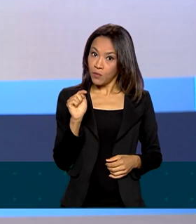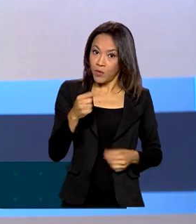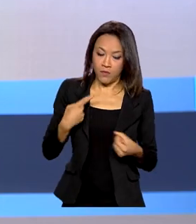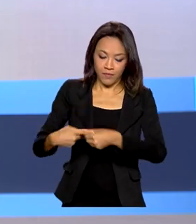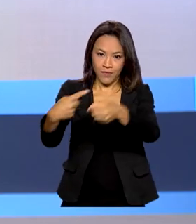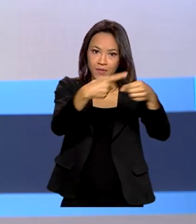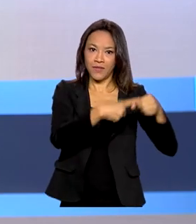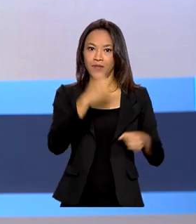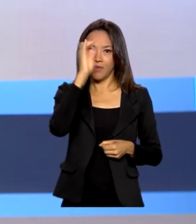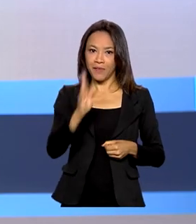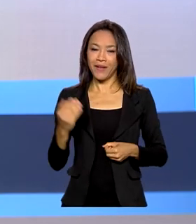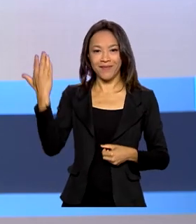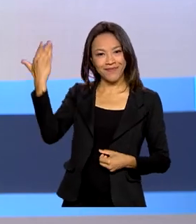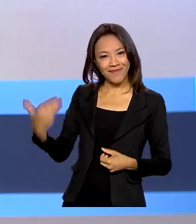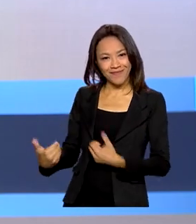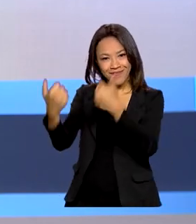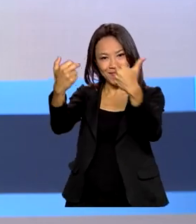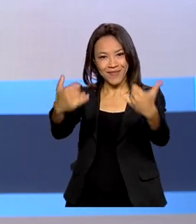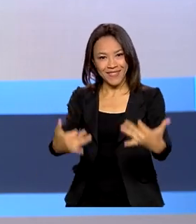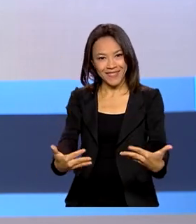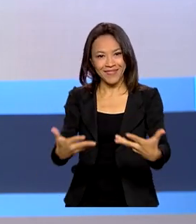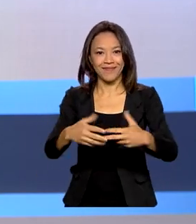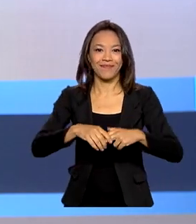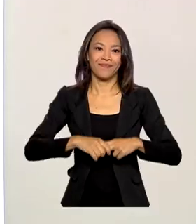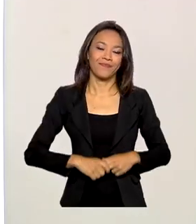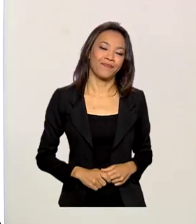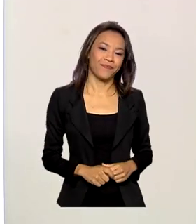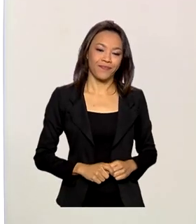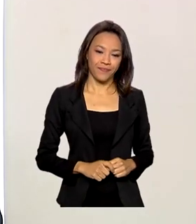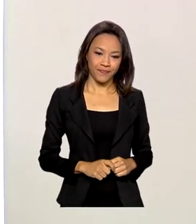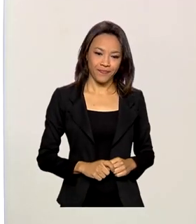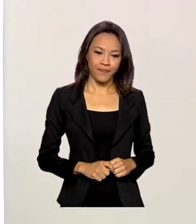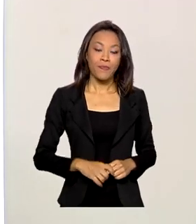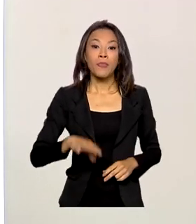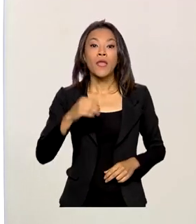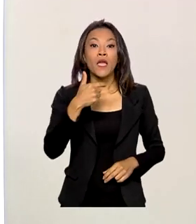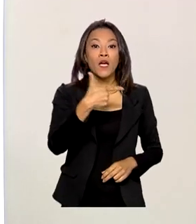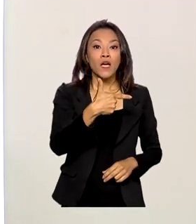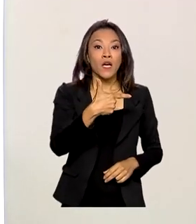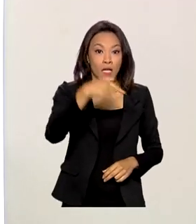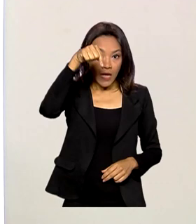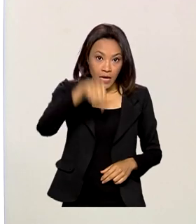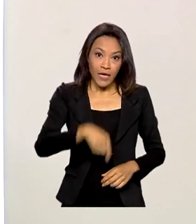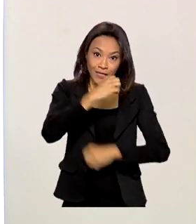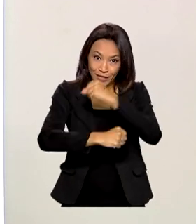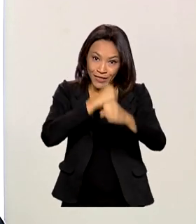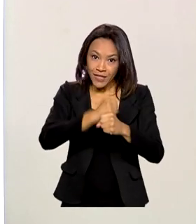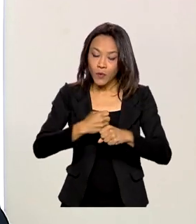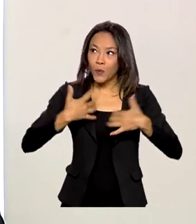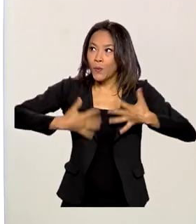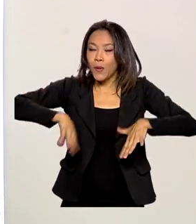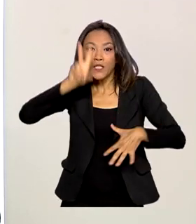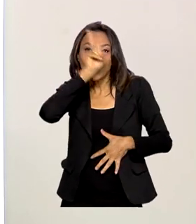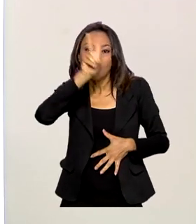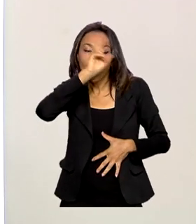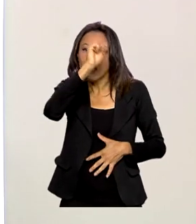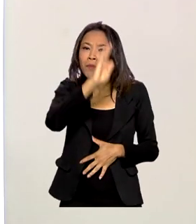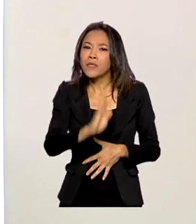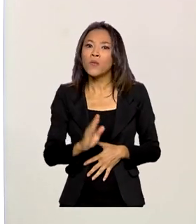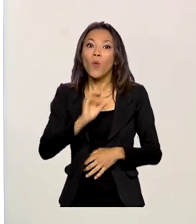brasileiros. Quem comenta é Ricardo Caldas. 2021 vai entrar para a história do Brasil como o ano das